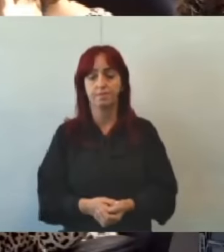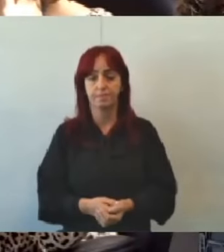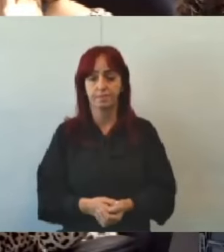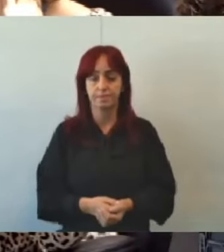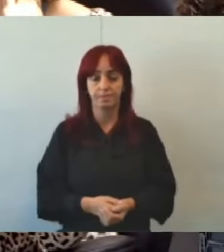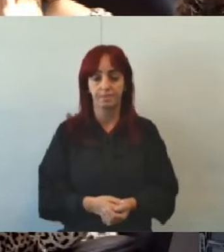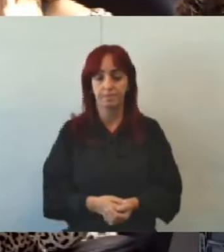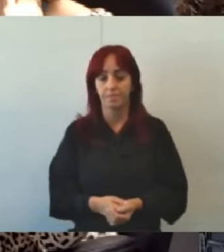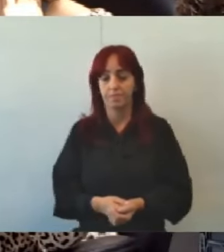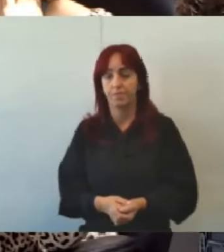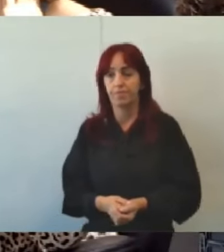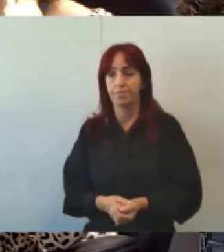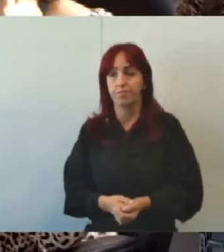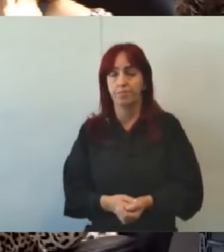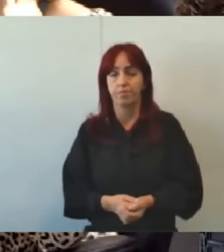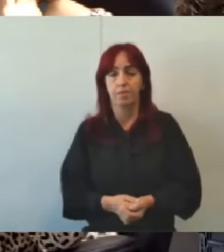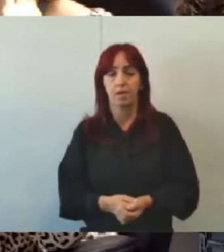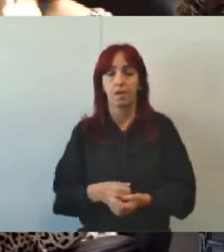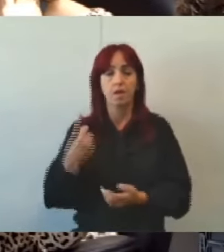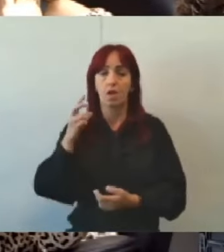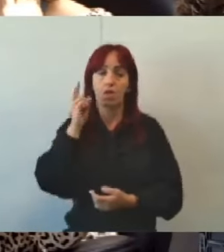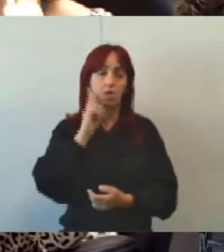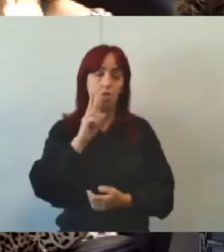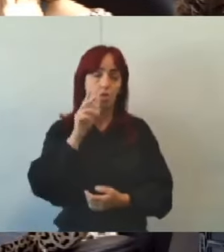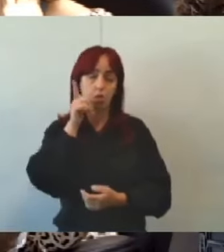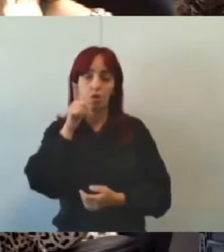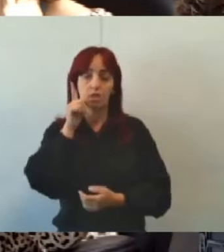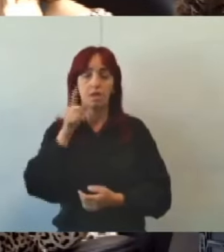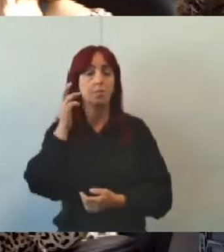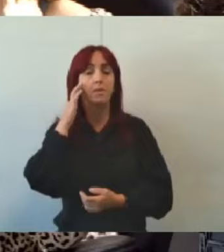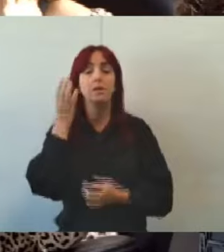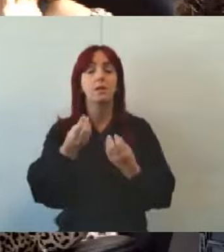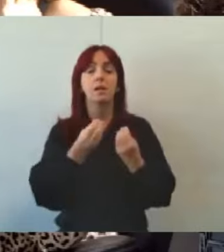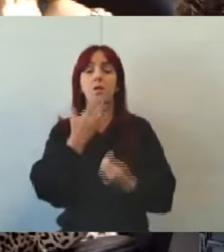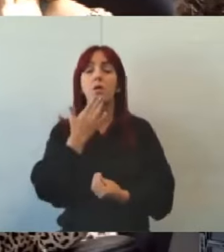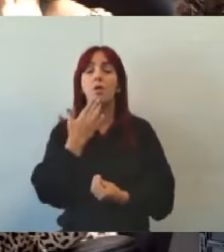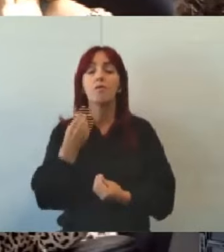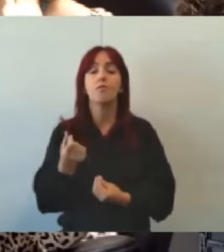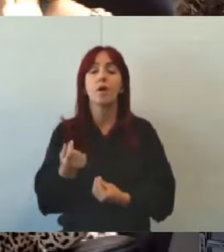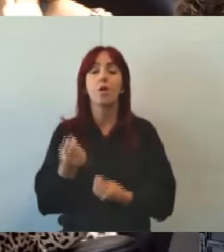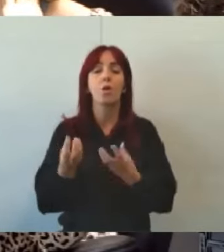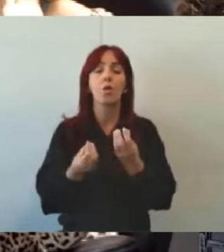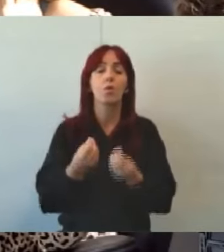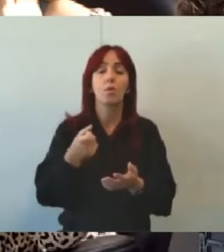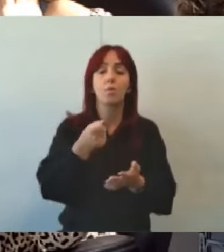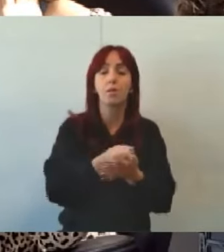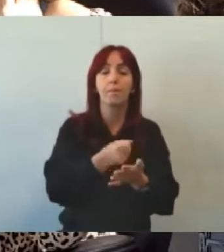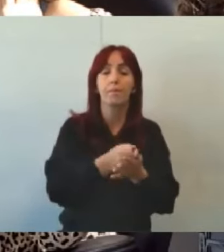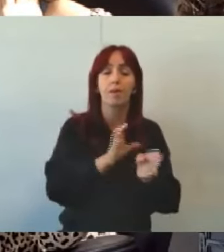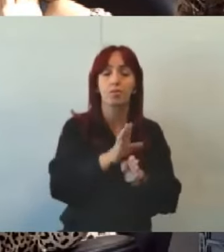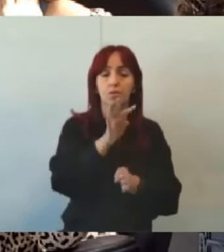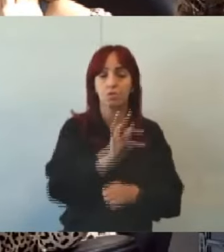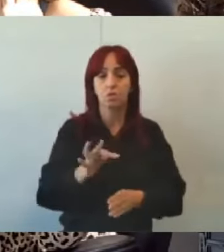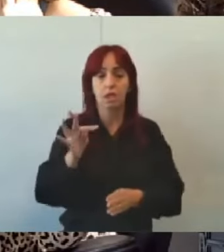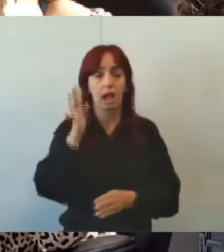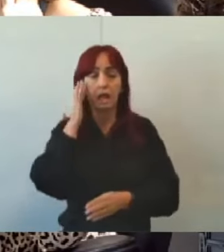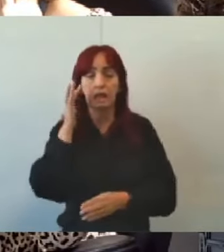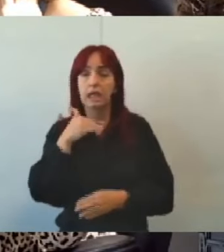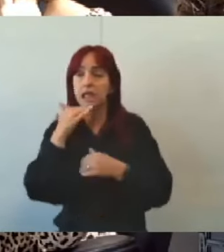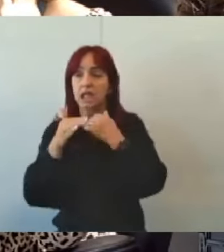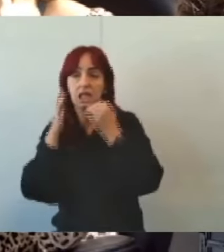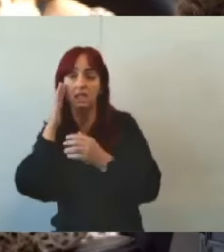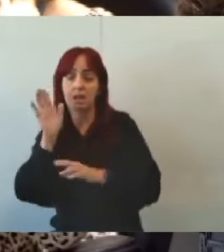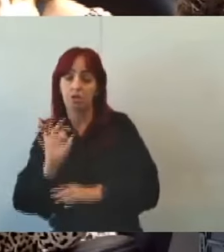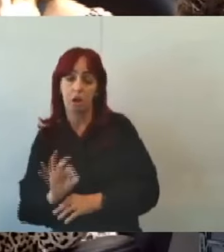que nem nós conseguimos entender qual o valor de onde que sai o pagamento dos conselheiros tutelares como que é feito ninguém sabe de nada de onde que sai o